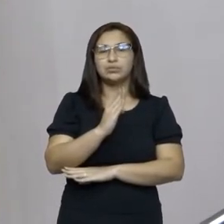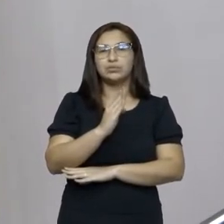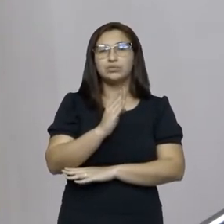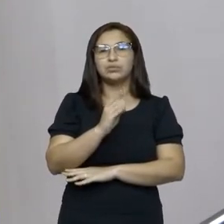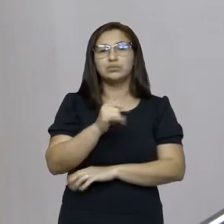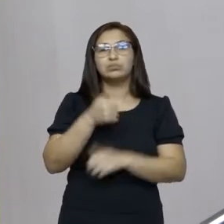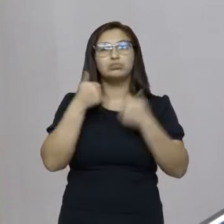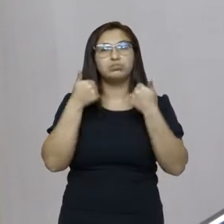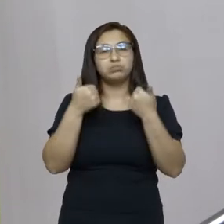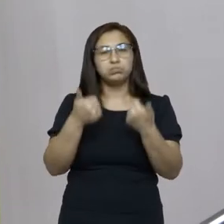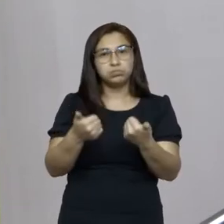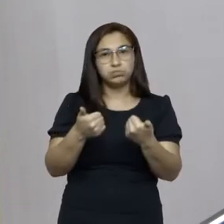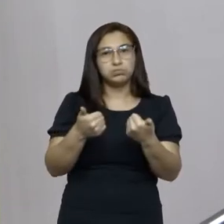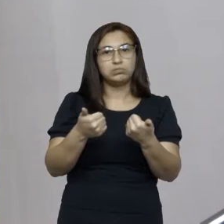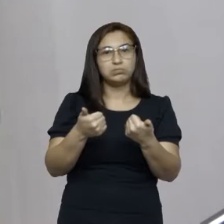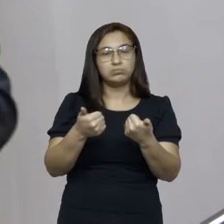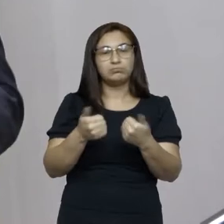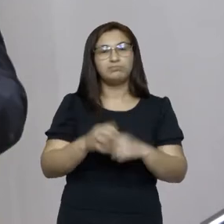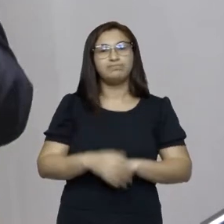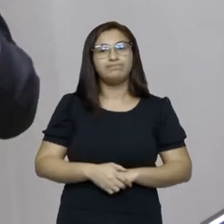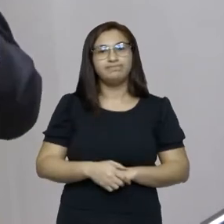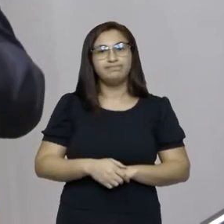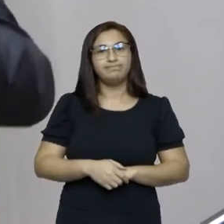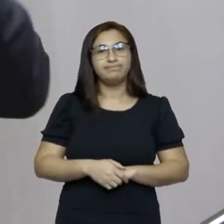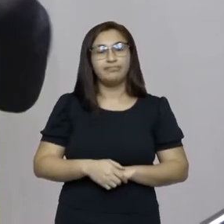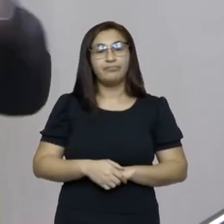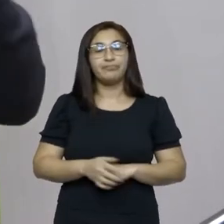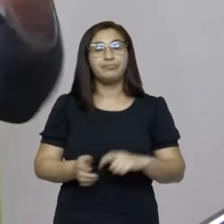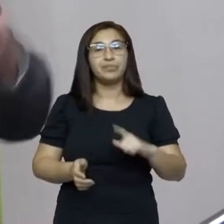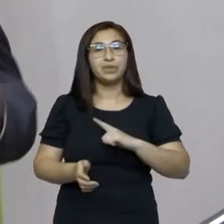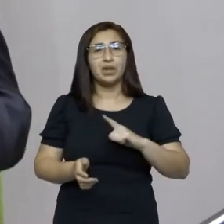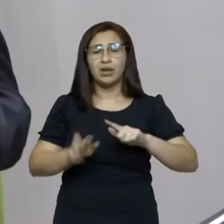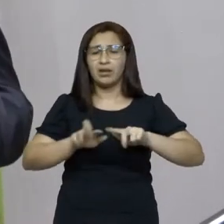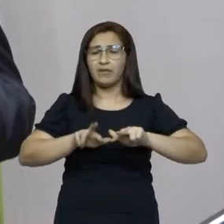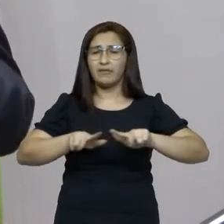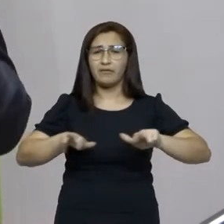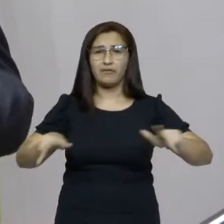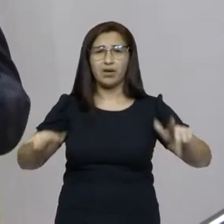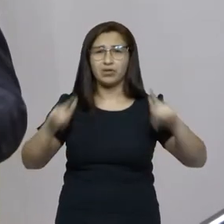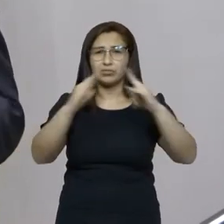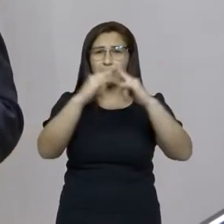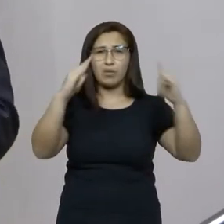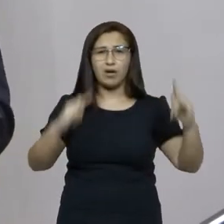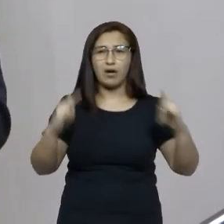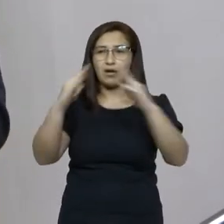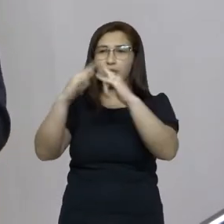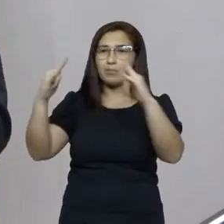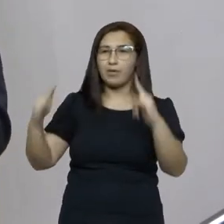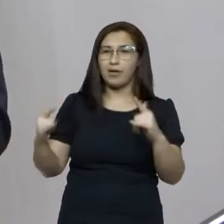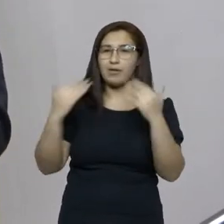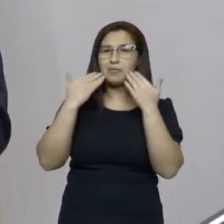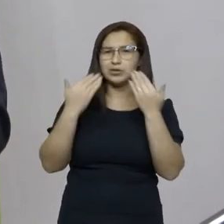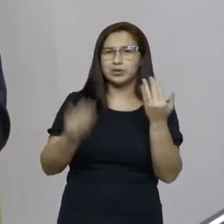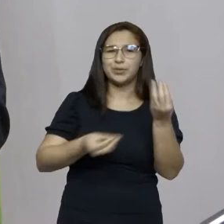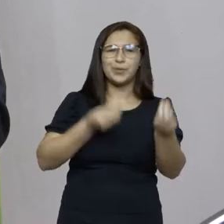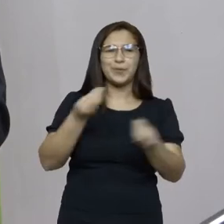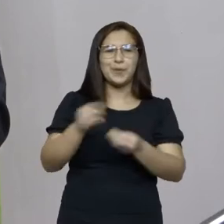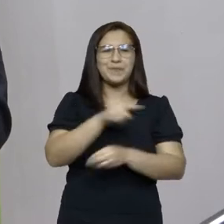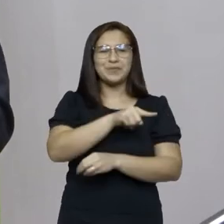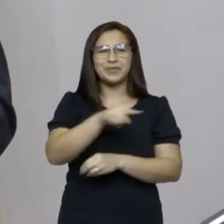positivos. e lá esteve então vários feirantes apresentando os diferentes produtos